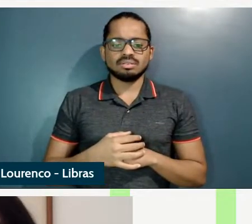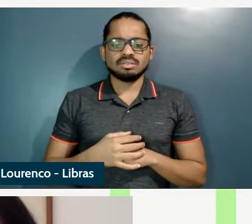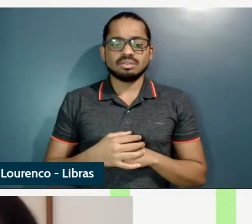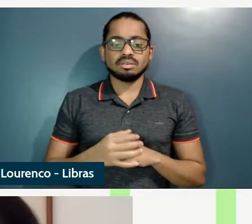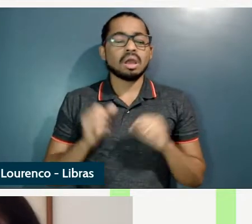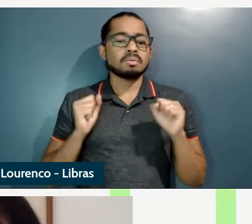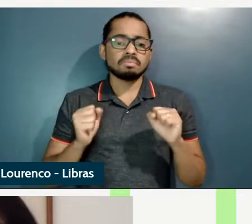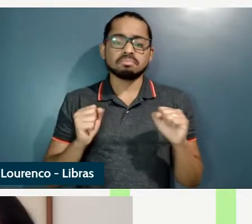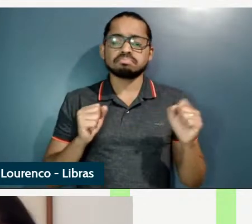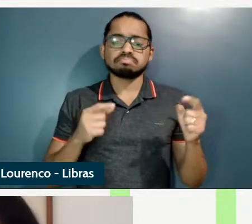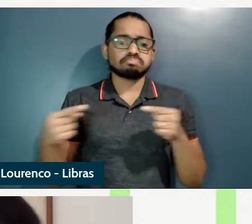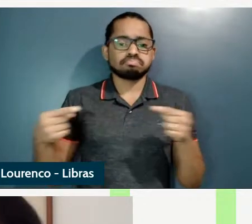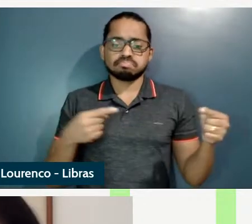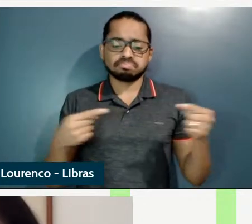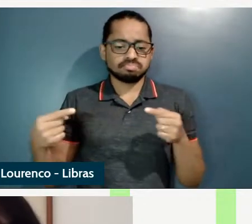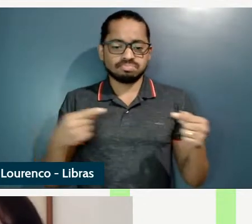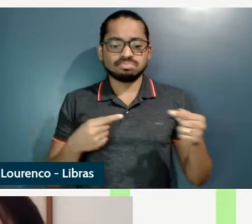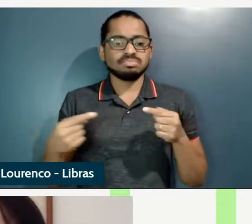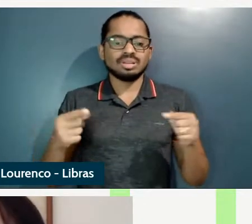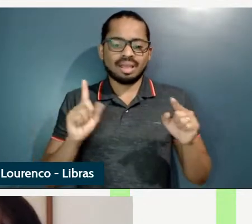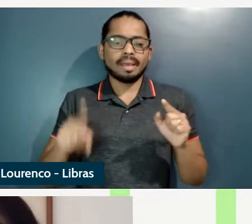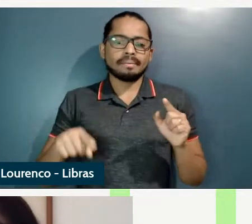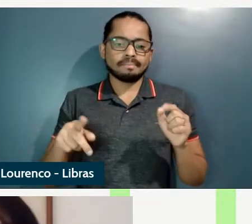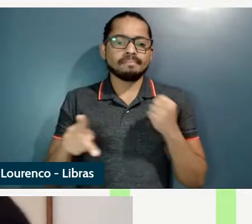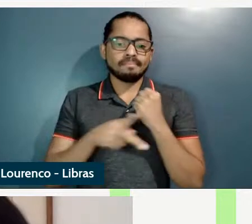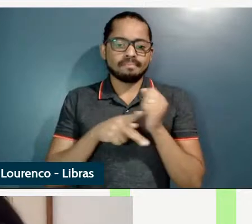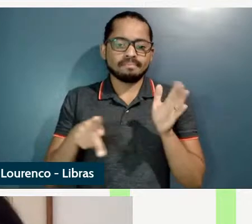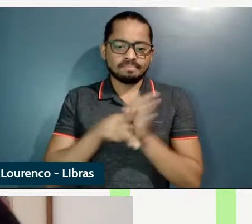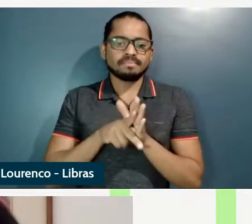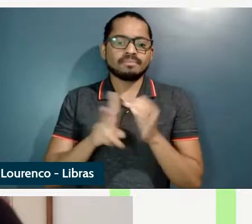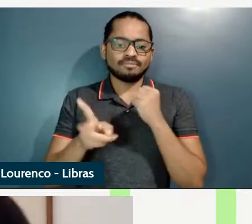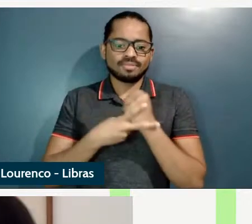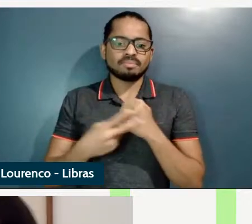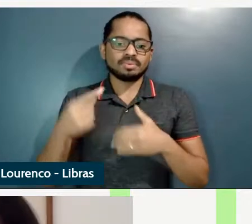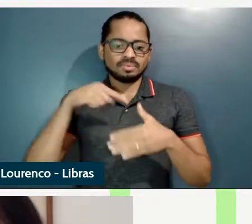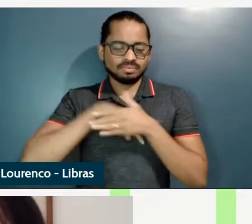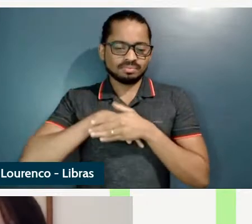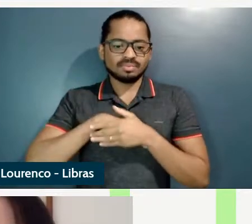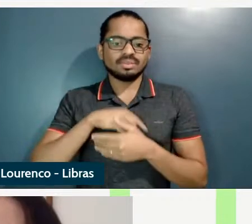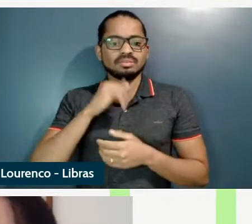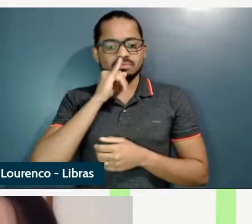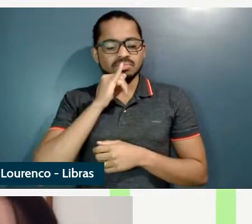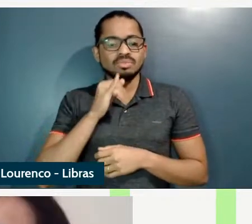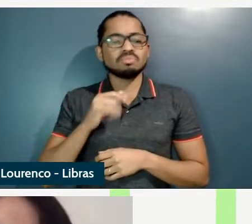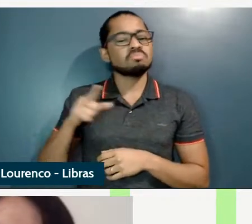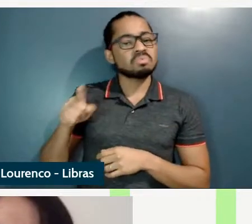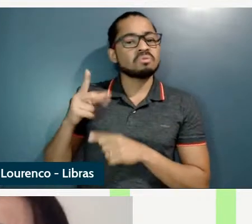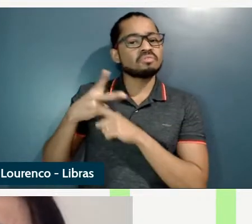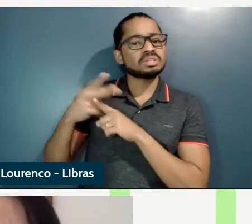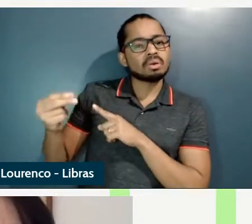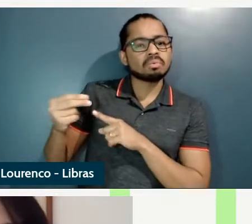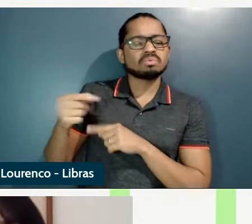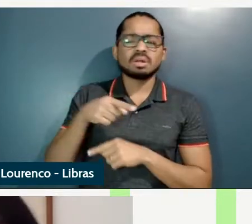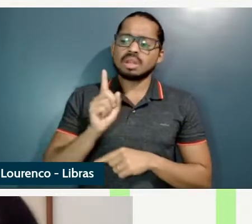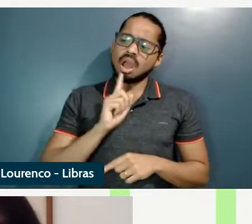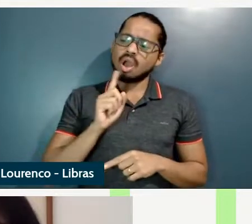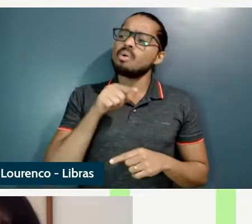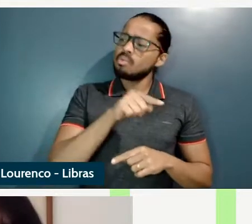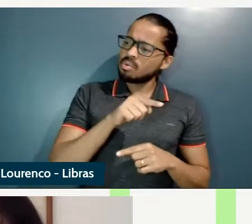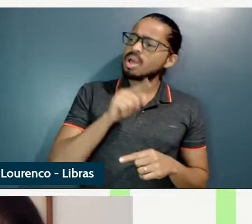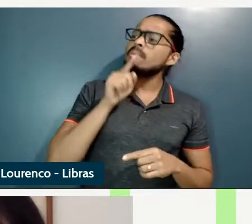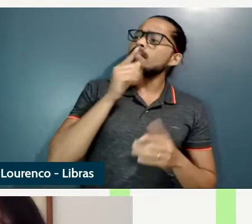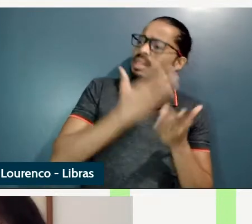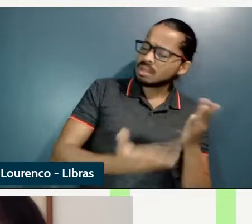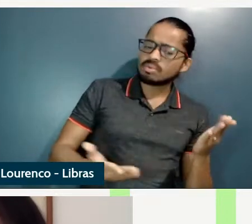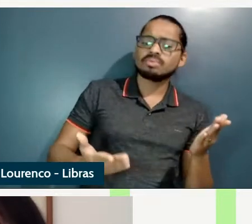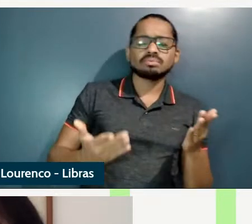isso acontece com verbos também fulano venceu o debate político aí você diz não acho que ele perdeu e a gente não chega